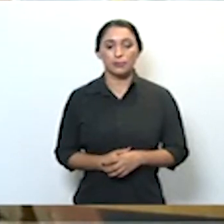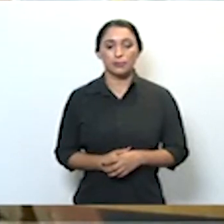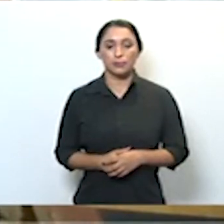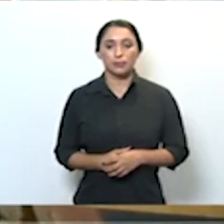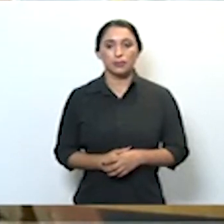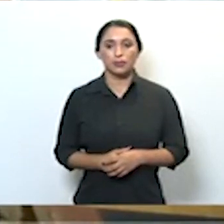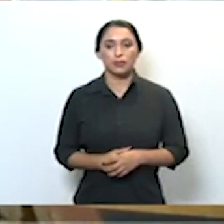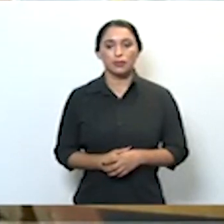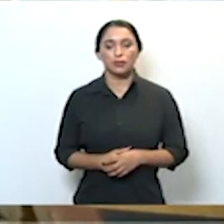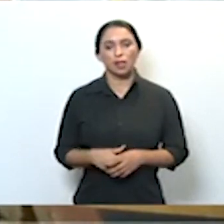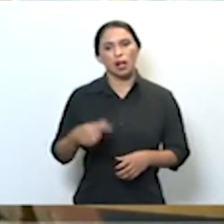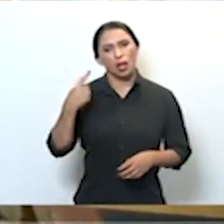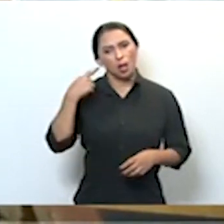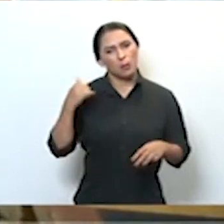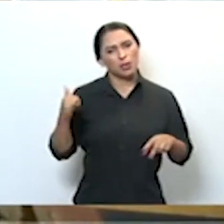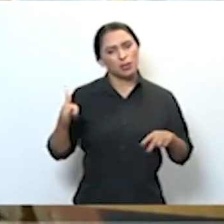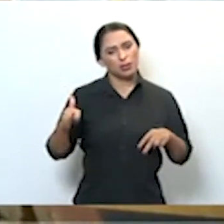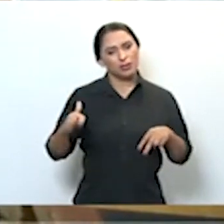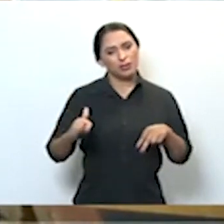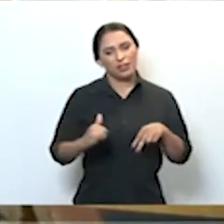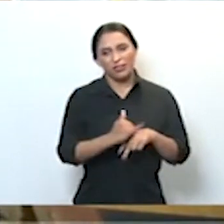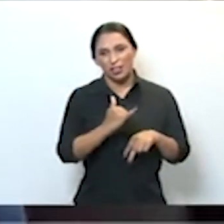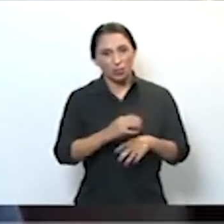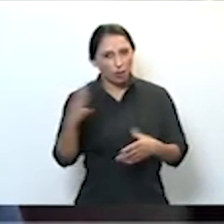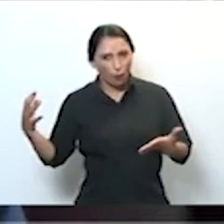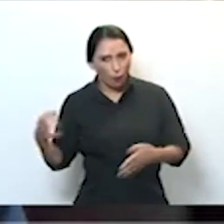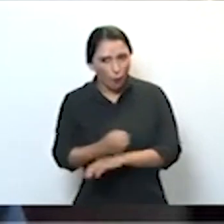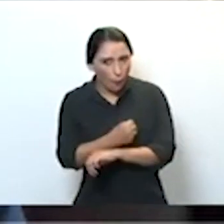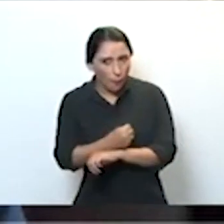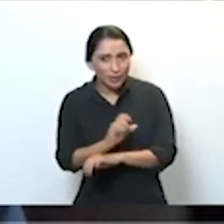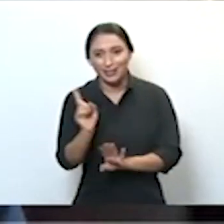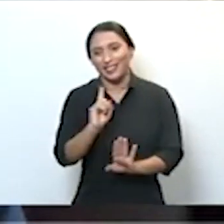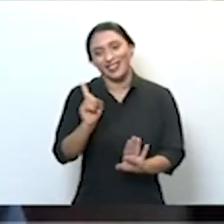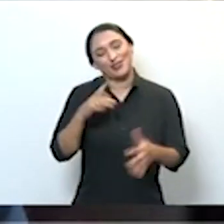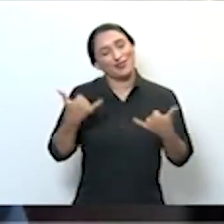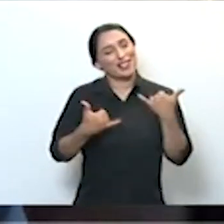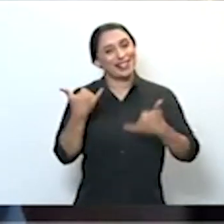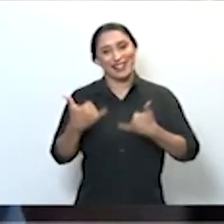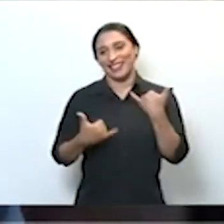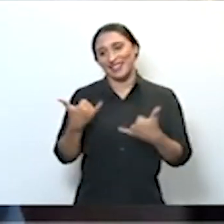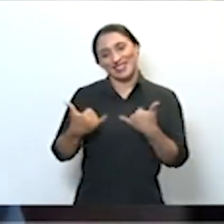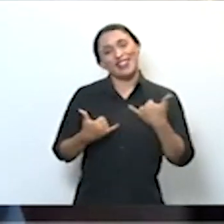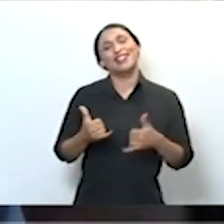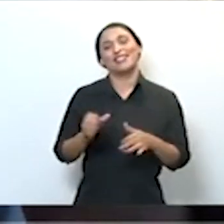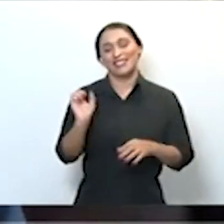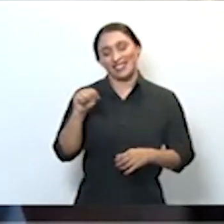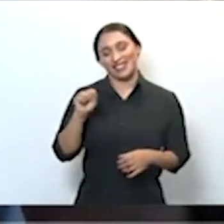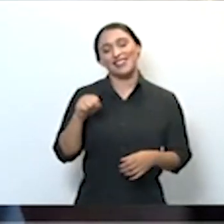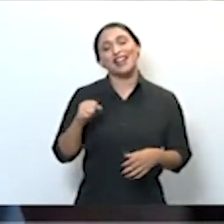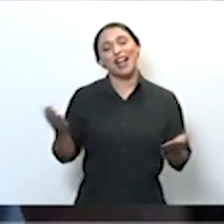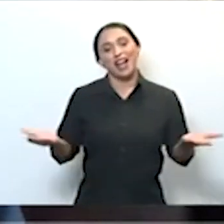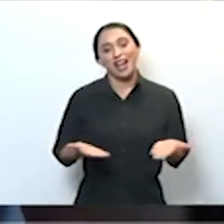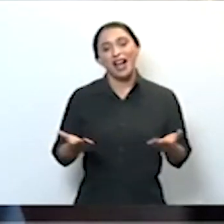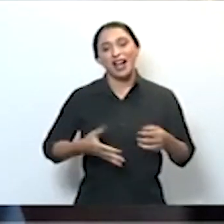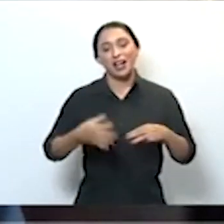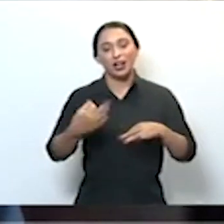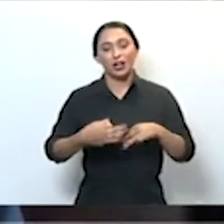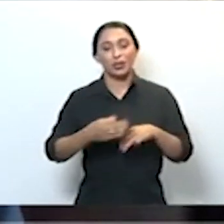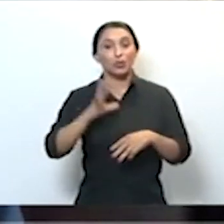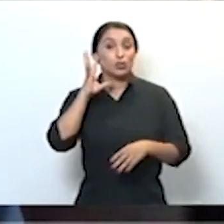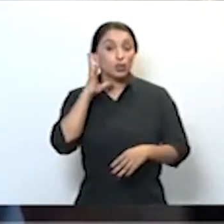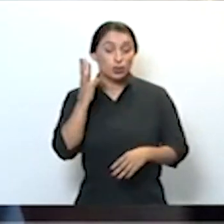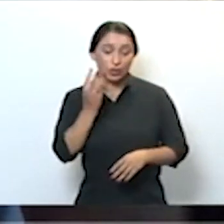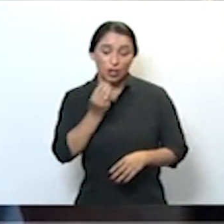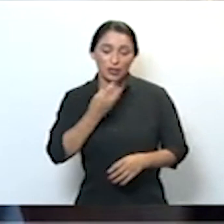Eu acho que eu fui vítima de um golpe, mas... Não, brincadeira. É, pelo momento, evidentemente, é a vez do ministro Toffoli, e nós teremos muito prazer e